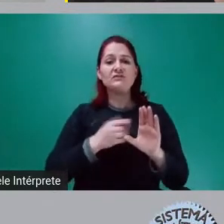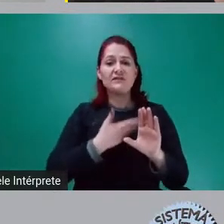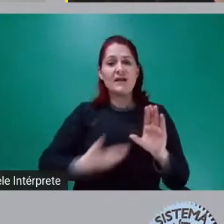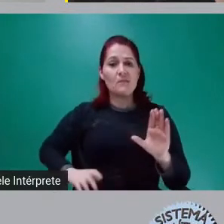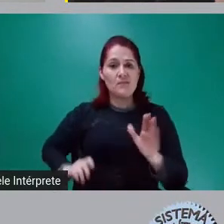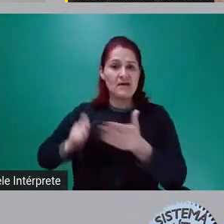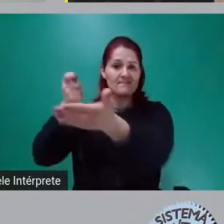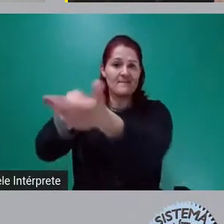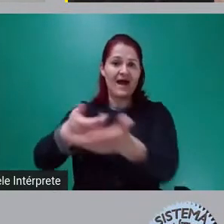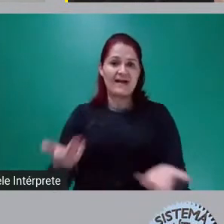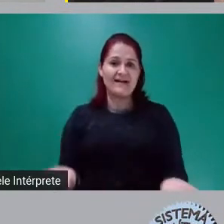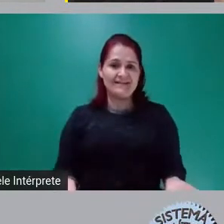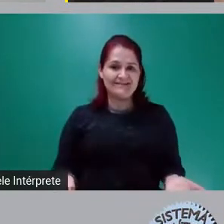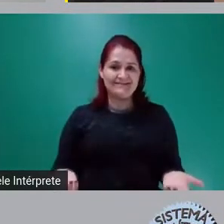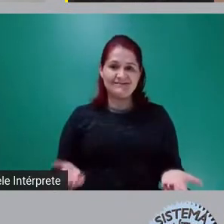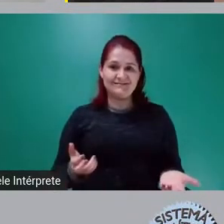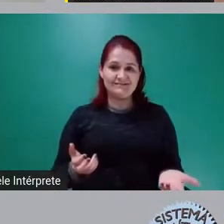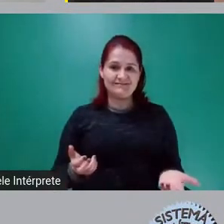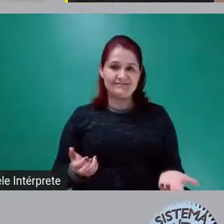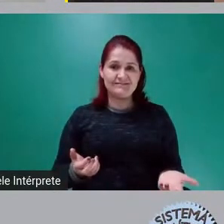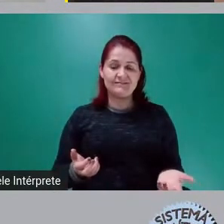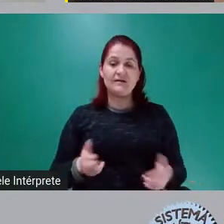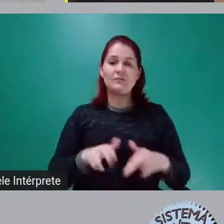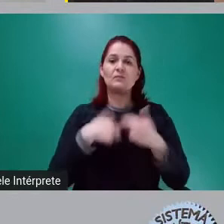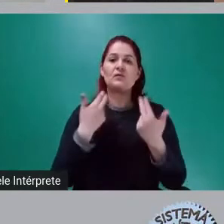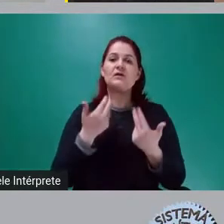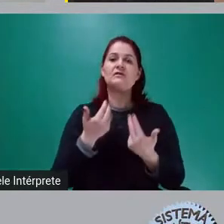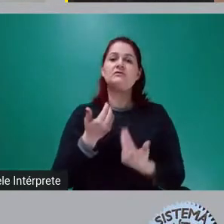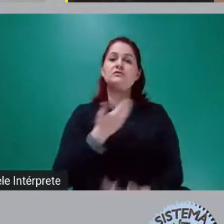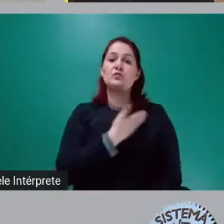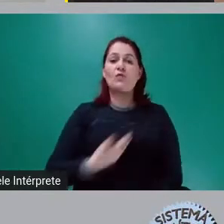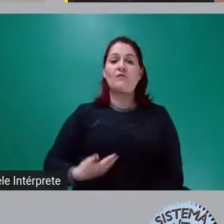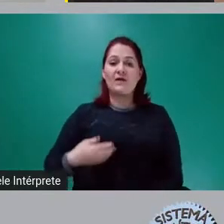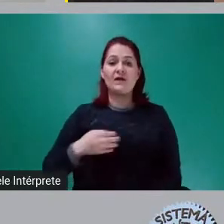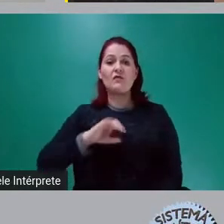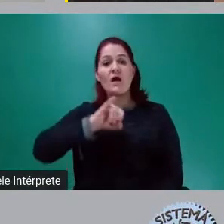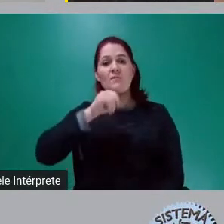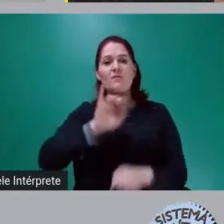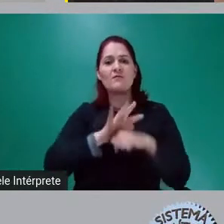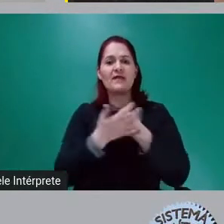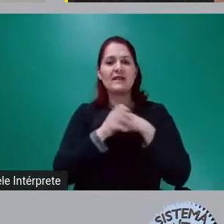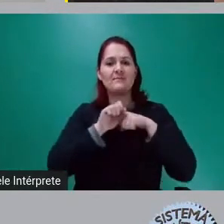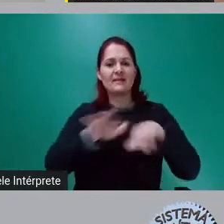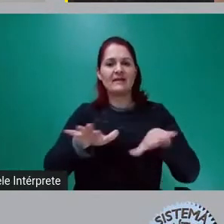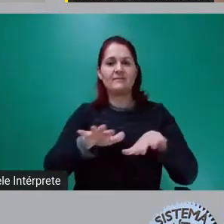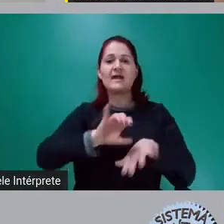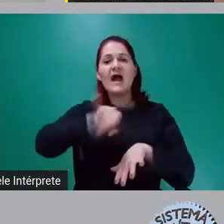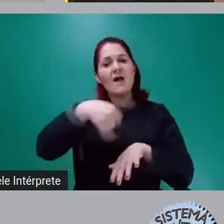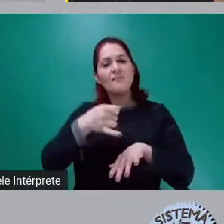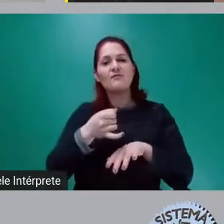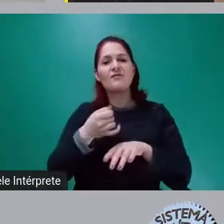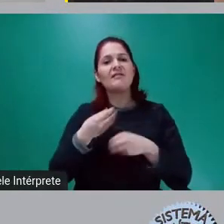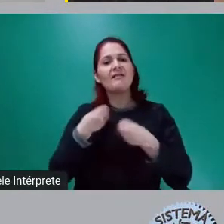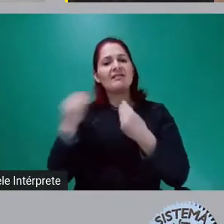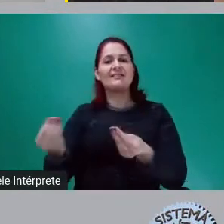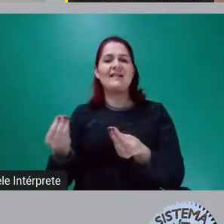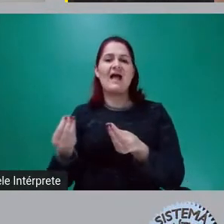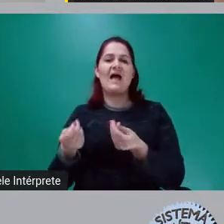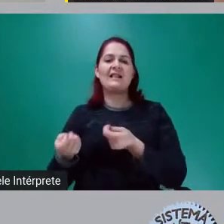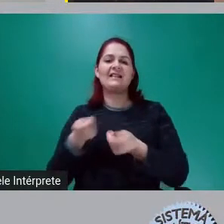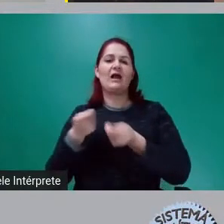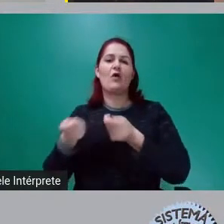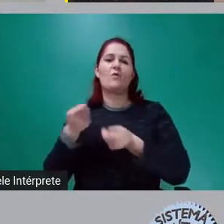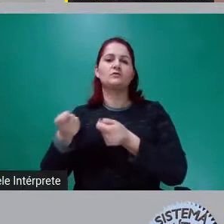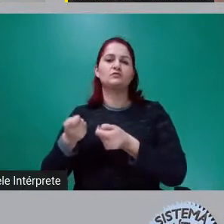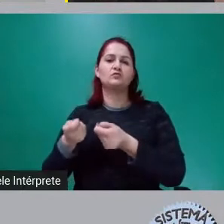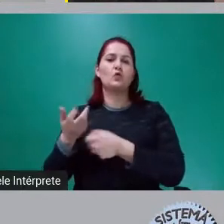política econômica transforma a pandemia, a emergência, em negócio, em gasto. Sendo